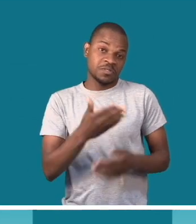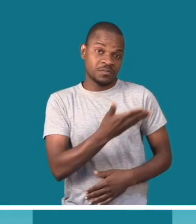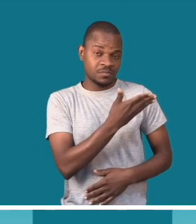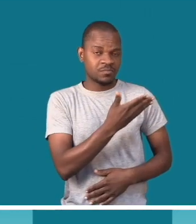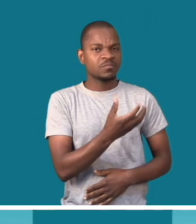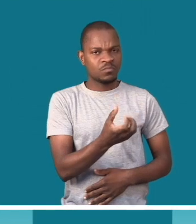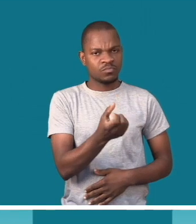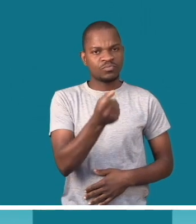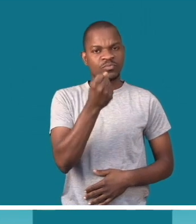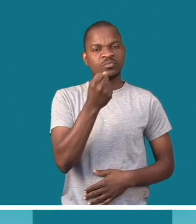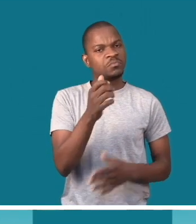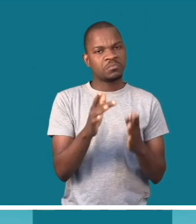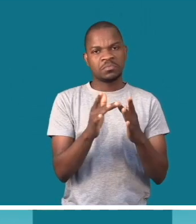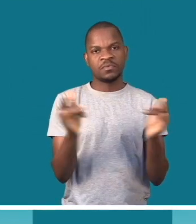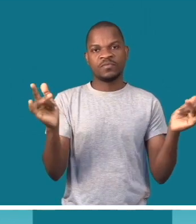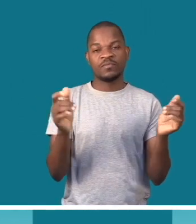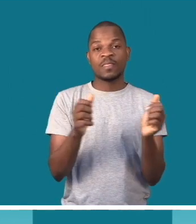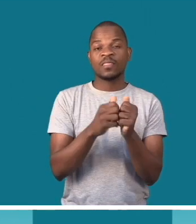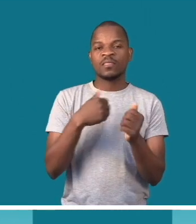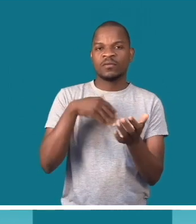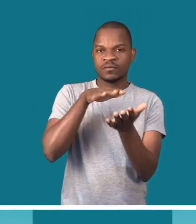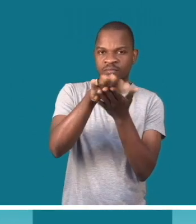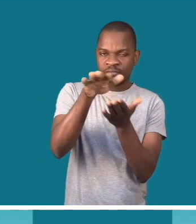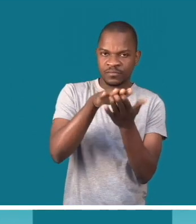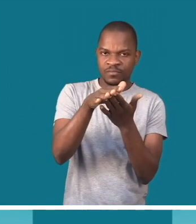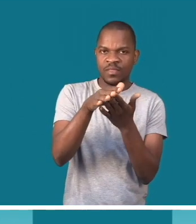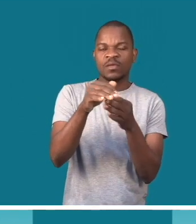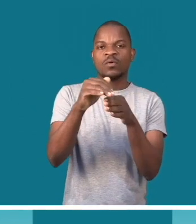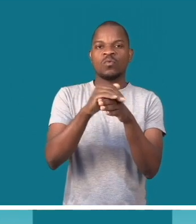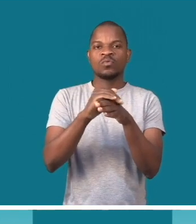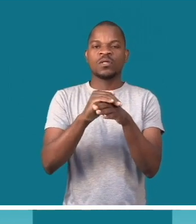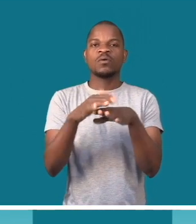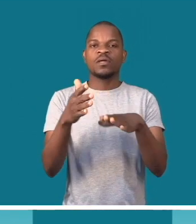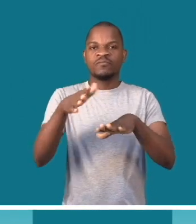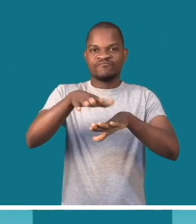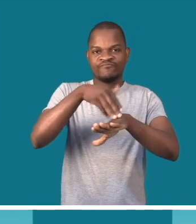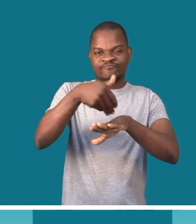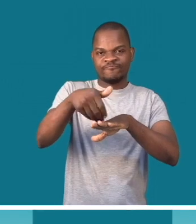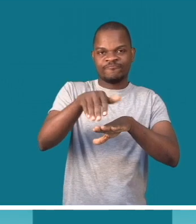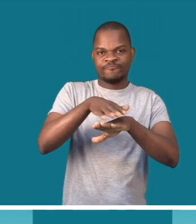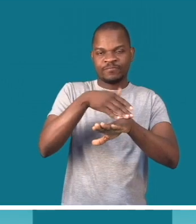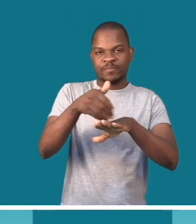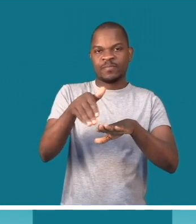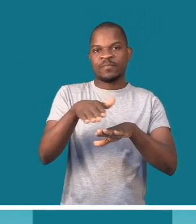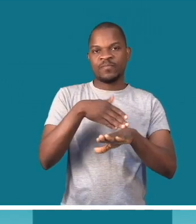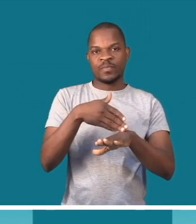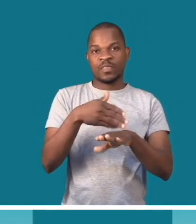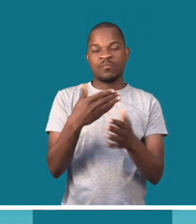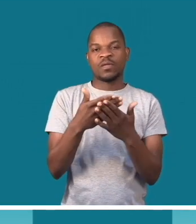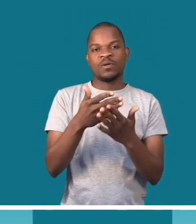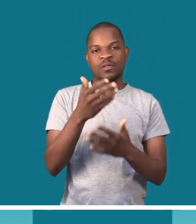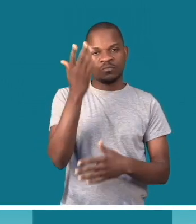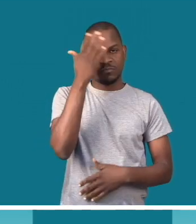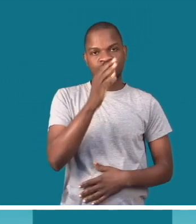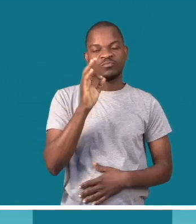chamativas. Também está à vontade. Eu aconselho, normalmente, a se usar a tinta de óleo, sendo madeira,